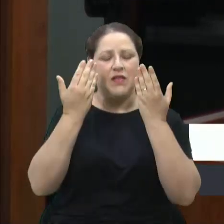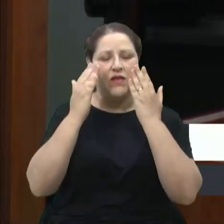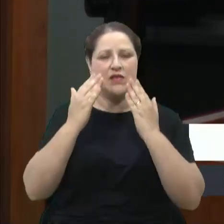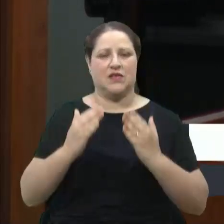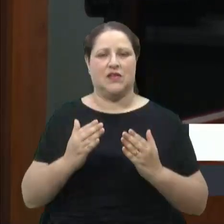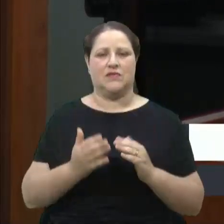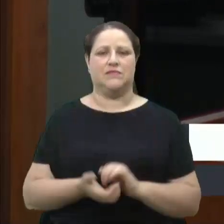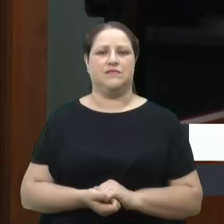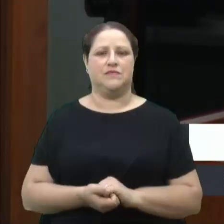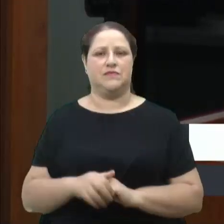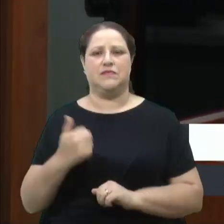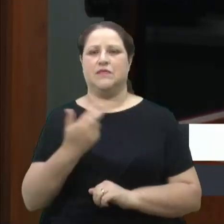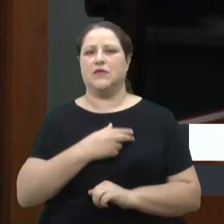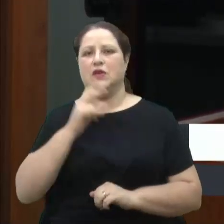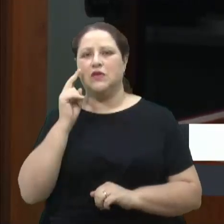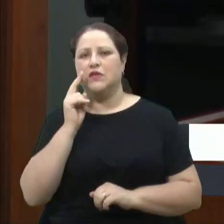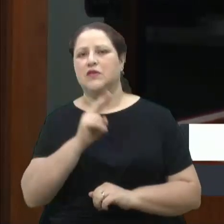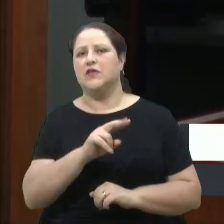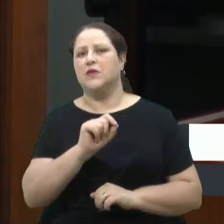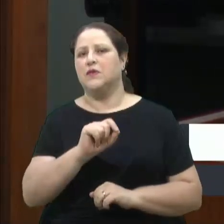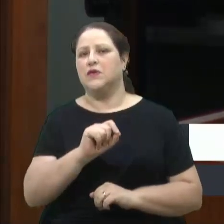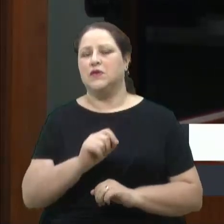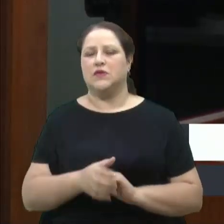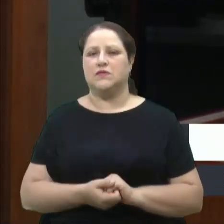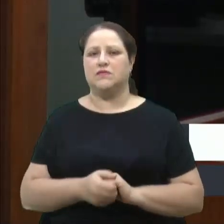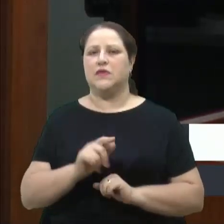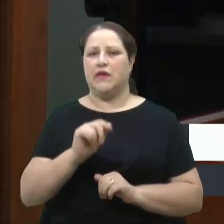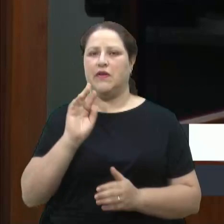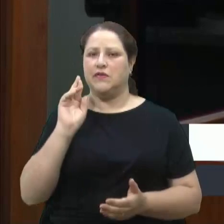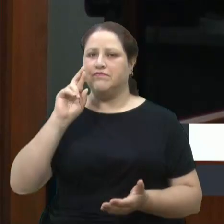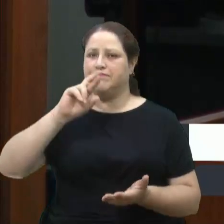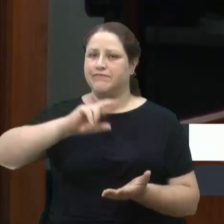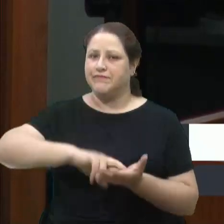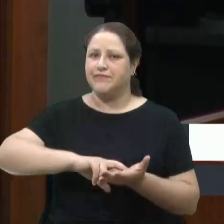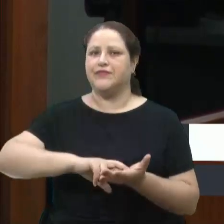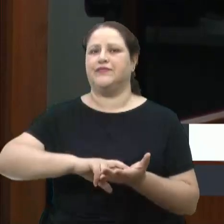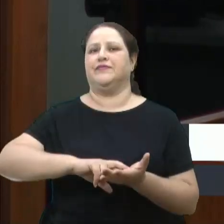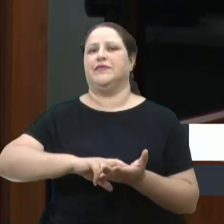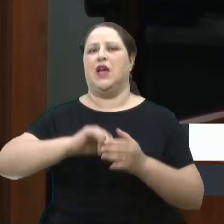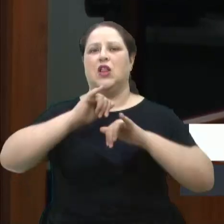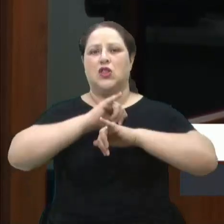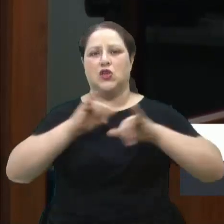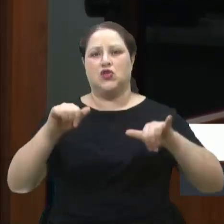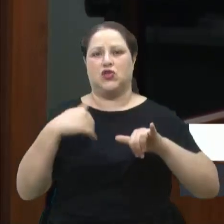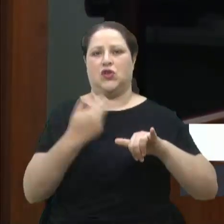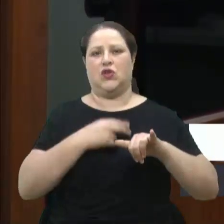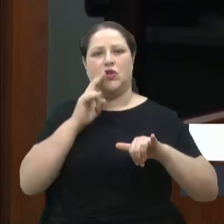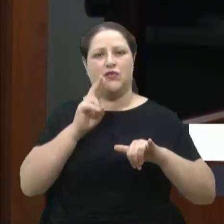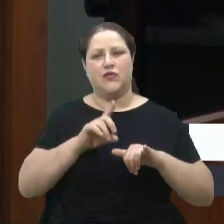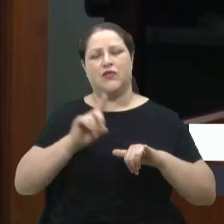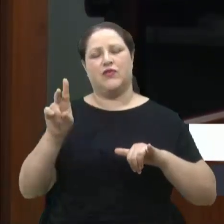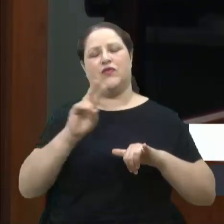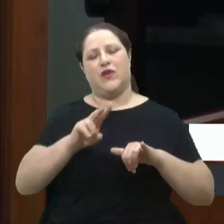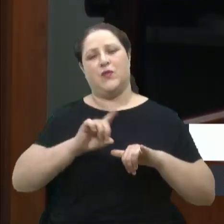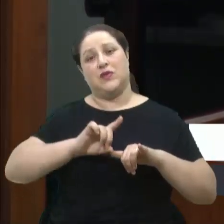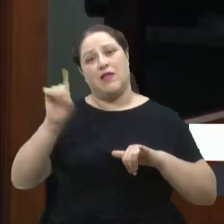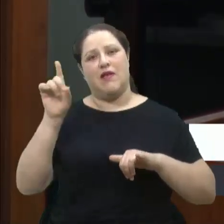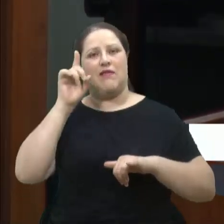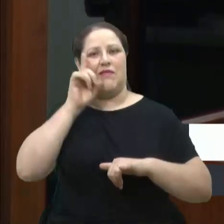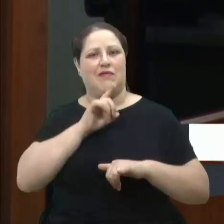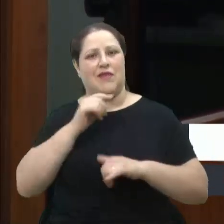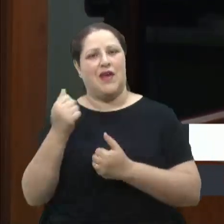que é uma realidade as notícias que a gente vê de lá. Dos